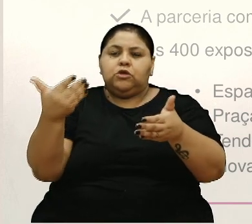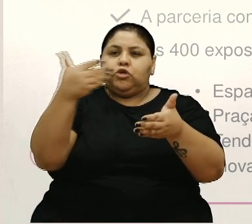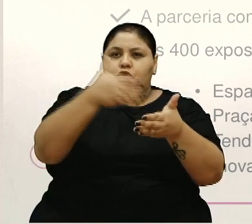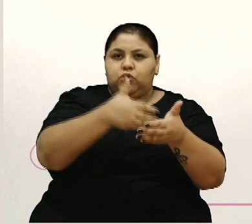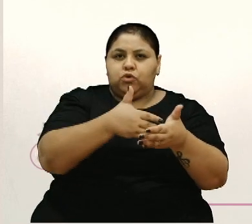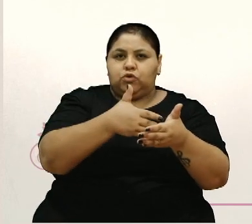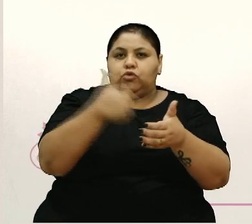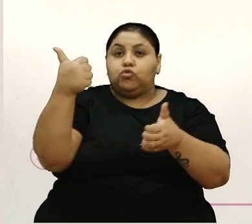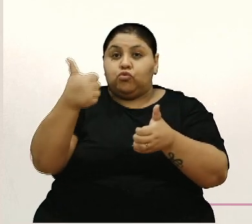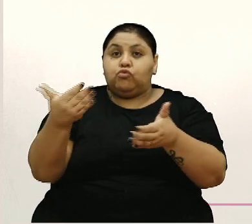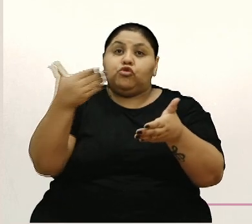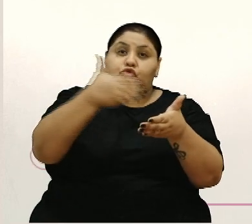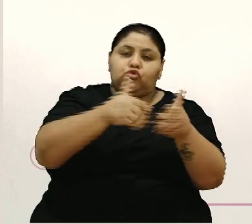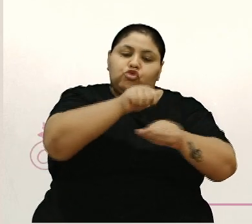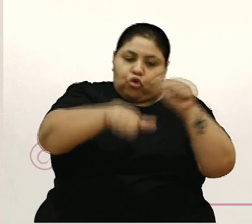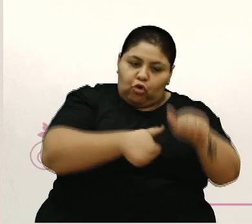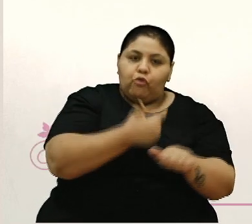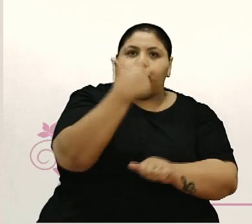Cervejas.